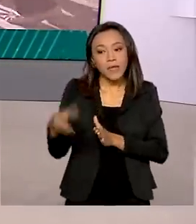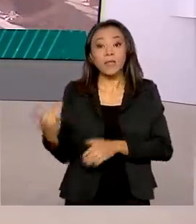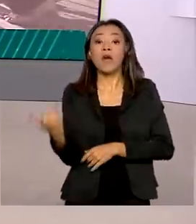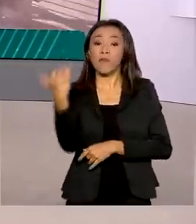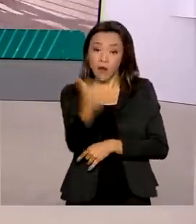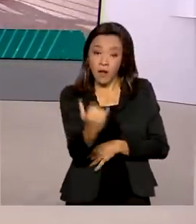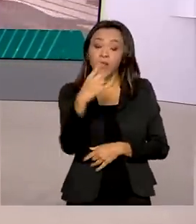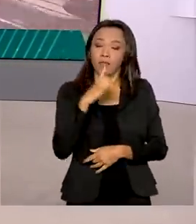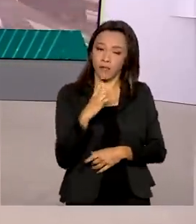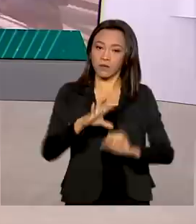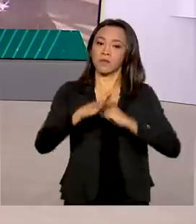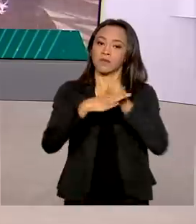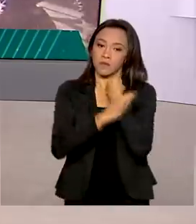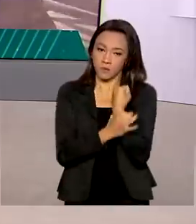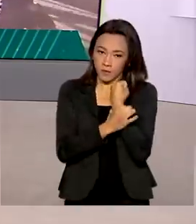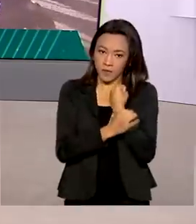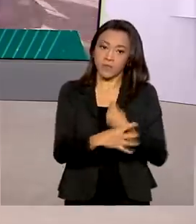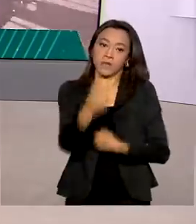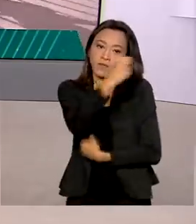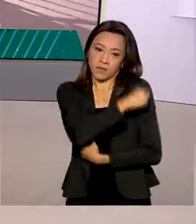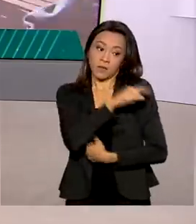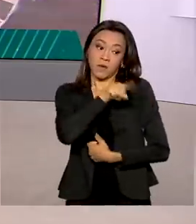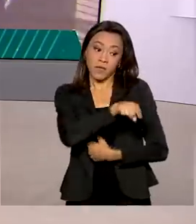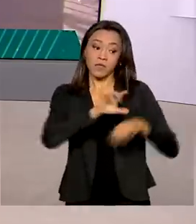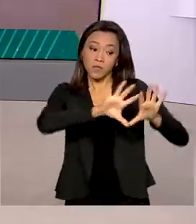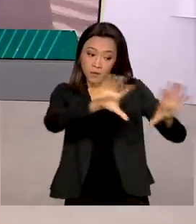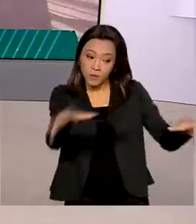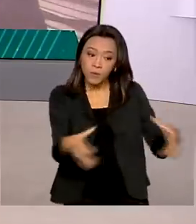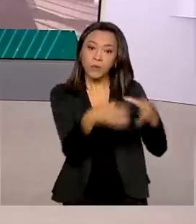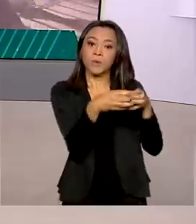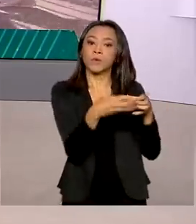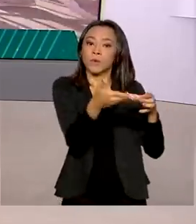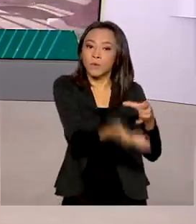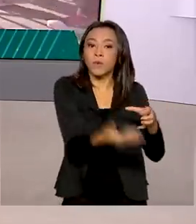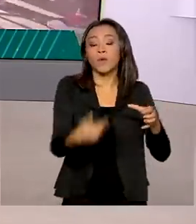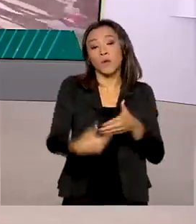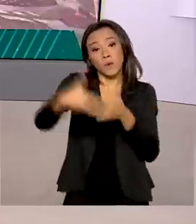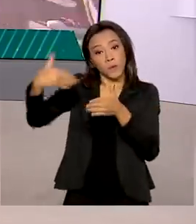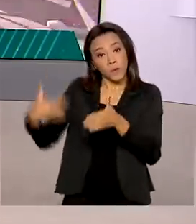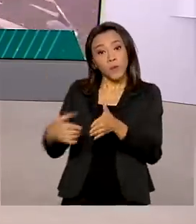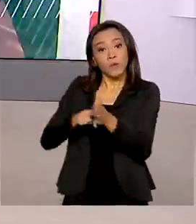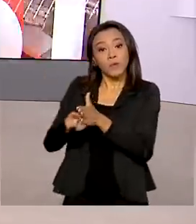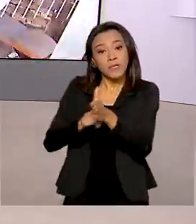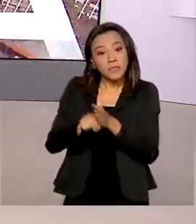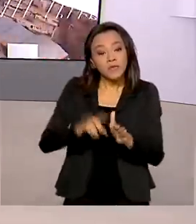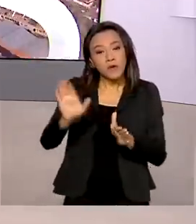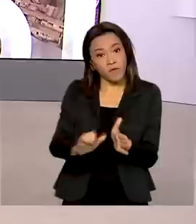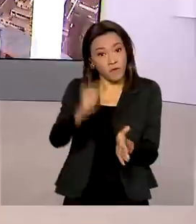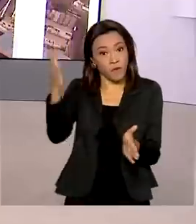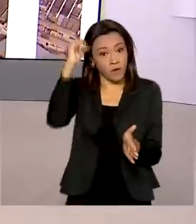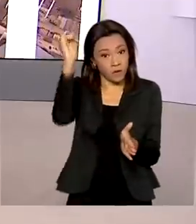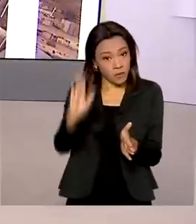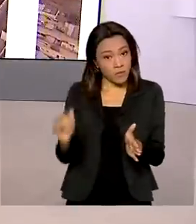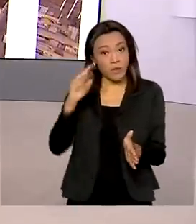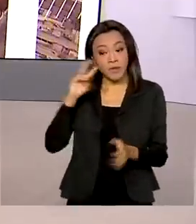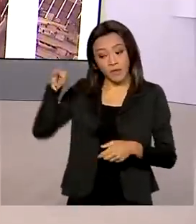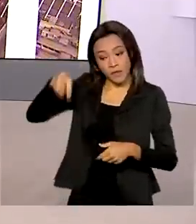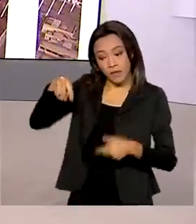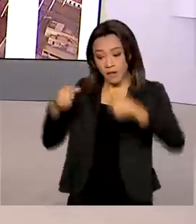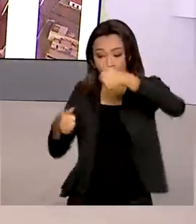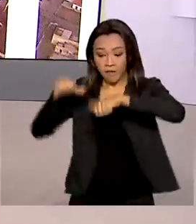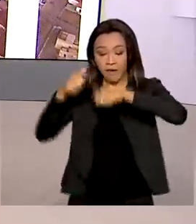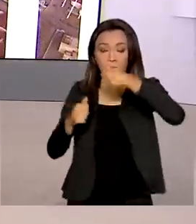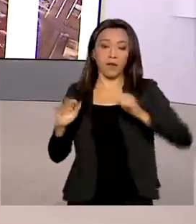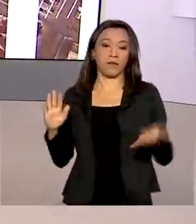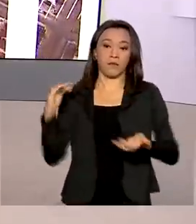a segurança e eficácia do imunizante para esse grupo. Os estudos foram desenvolvidos fora do Brasil e avaliados pela Anvisa. Até o